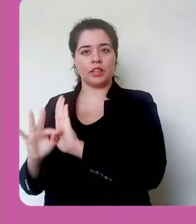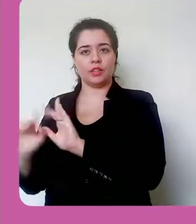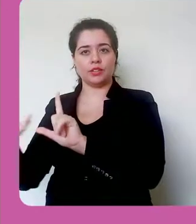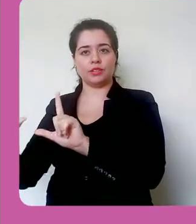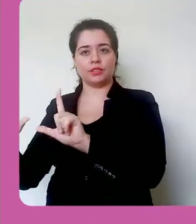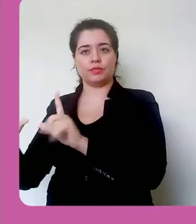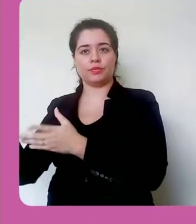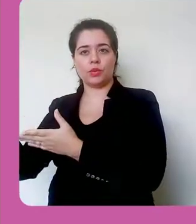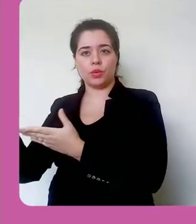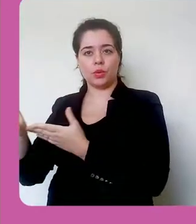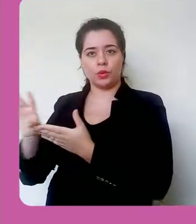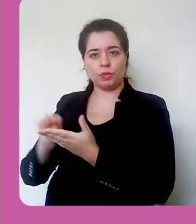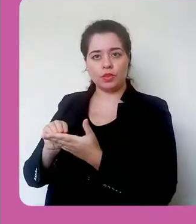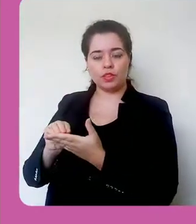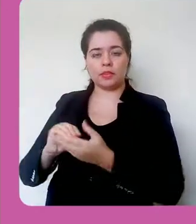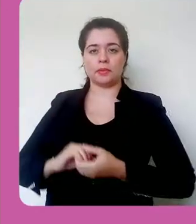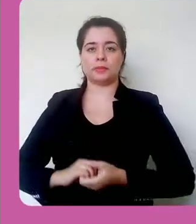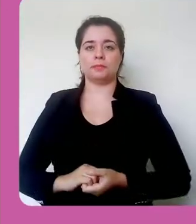Copiar.